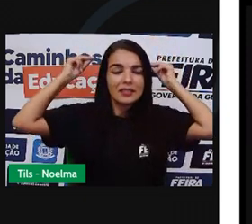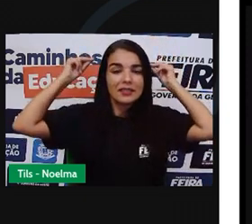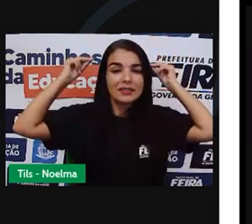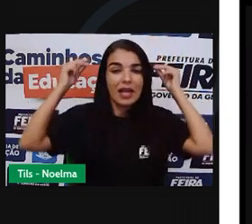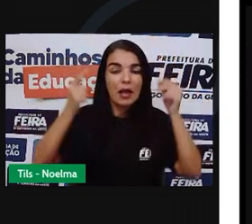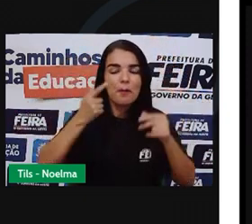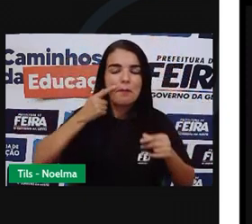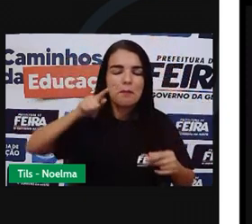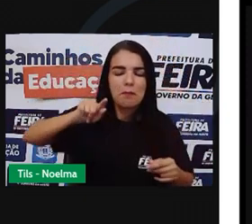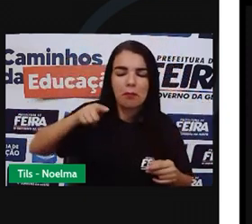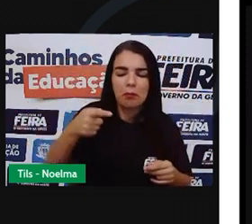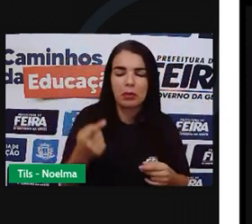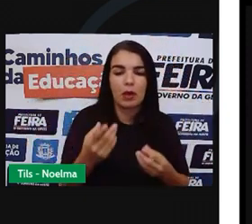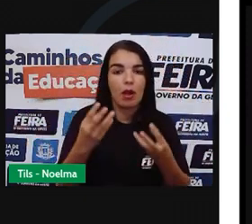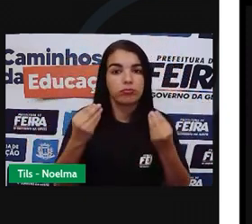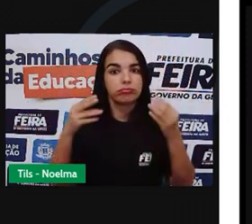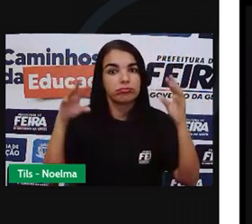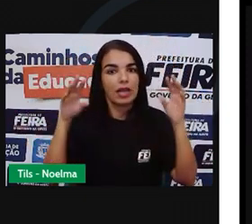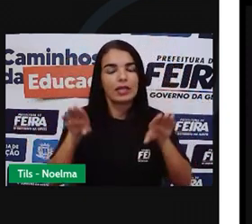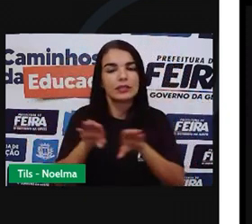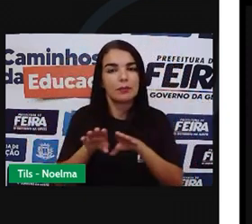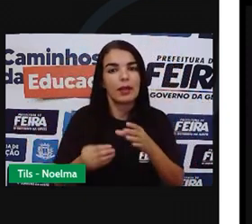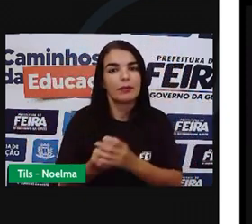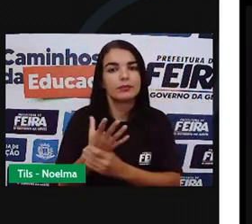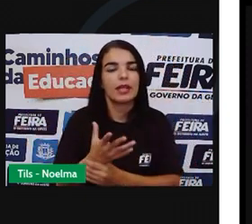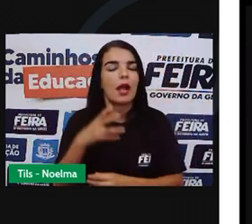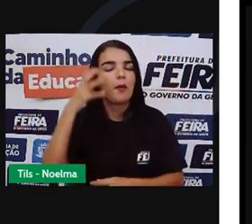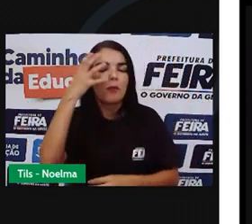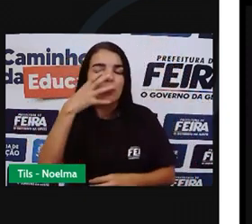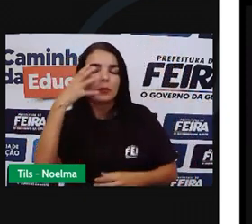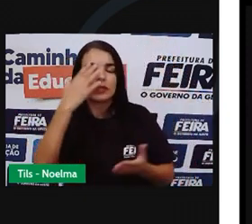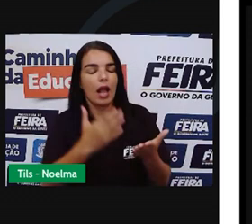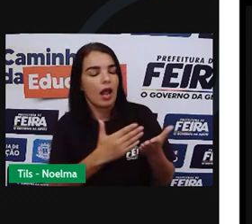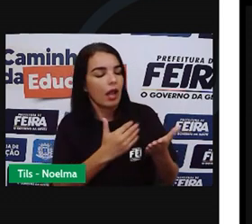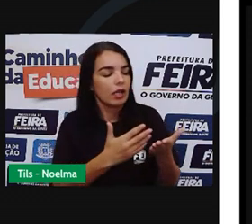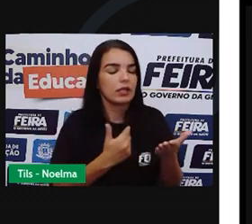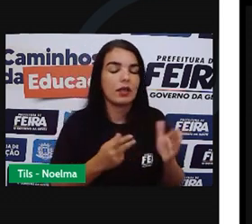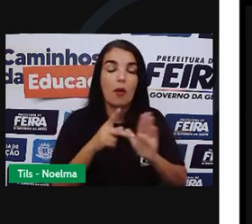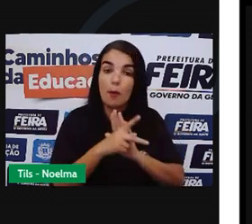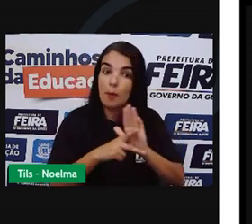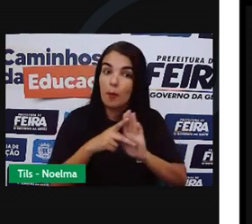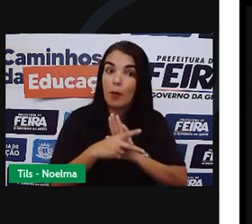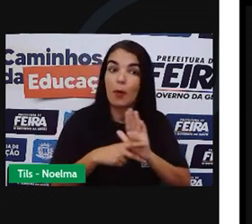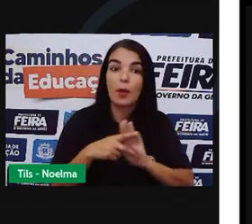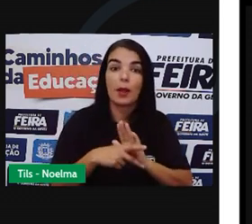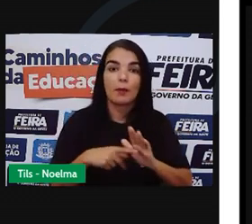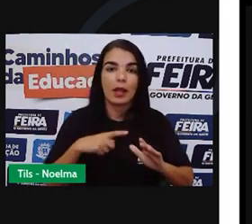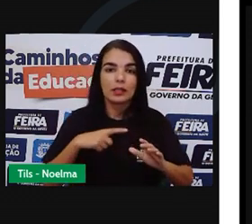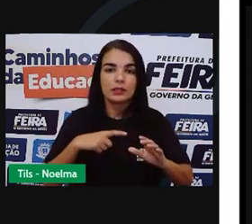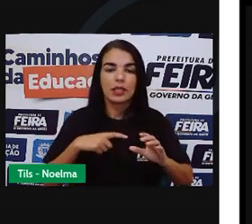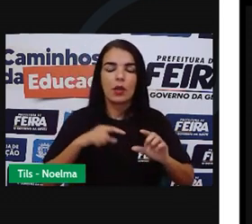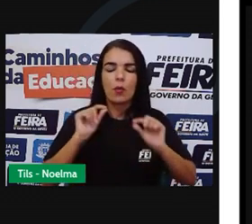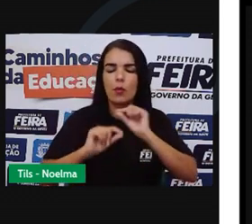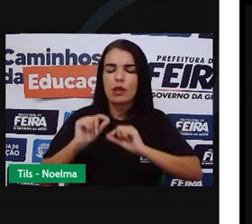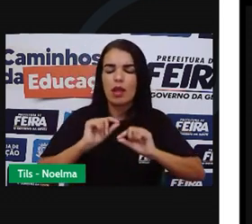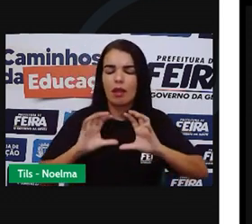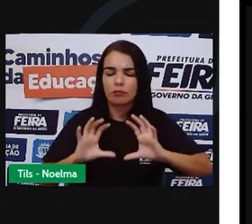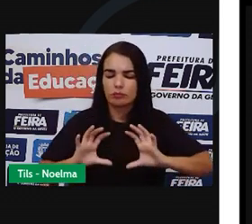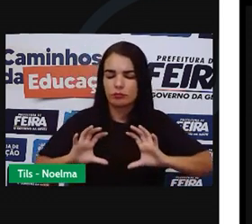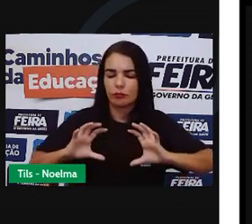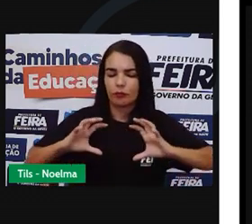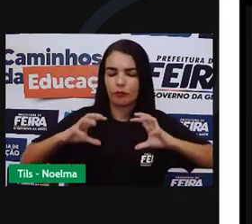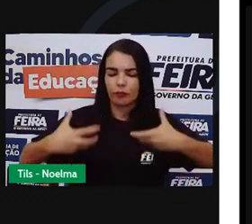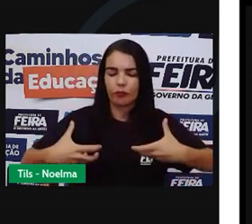E aparece Em músicas E em livros Os poemas Os um formato De arte Em que um